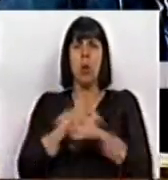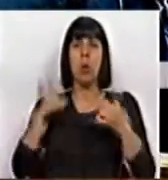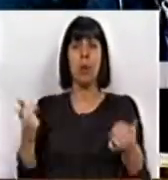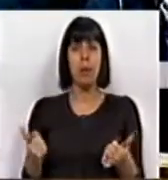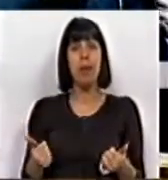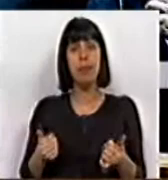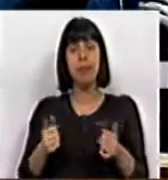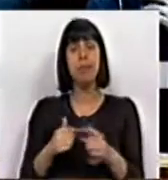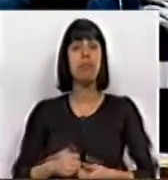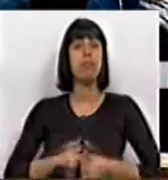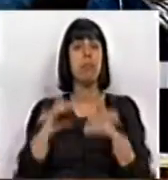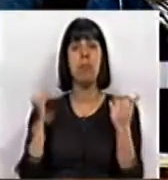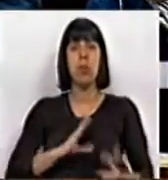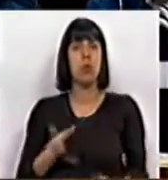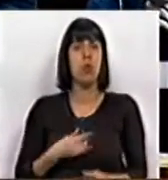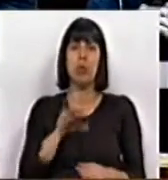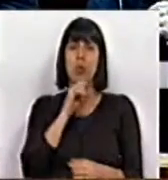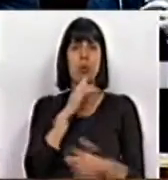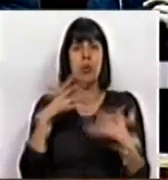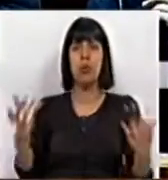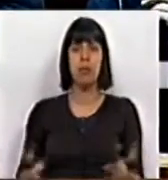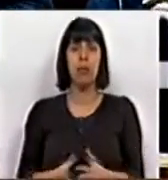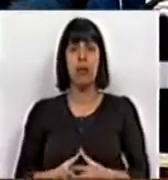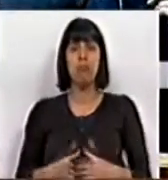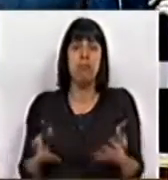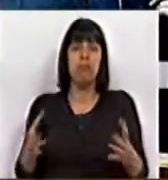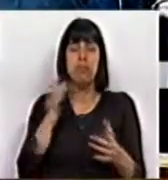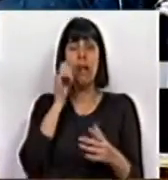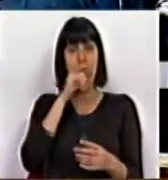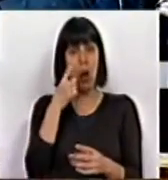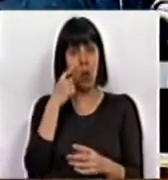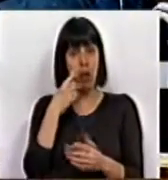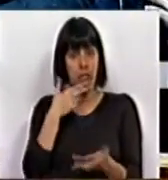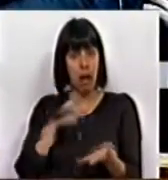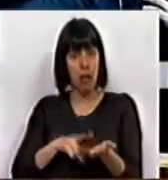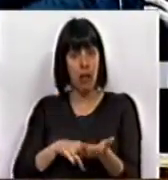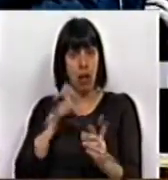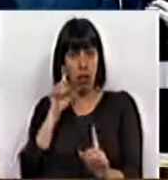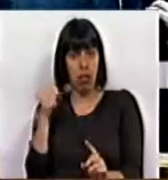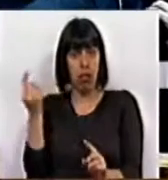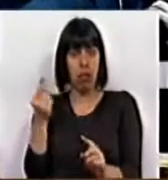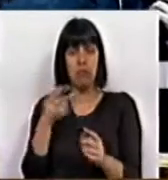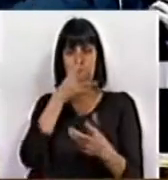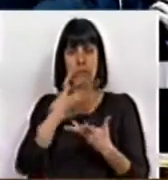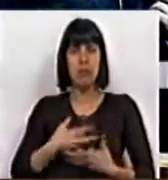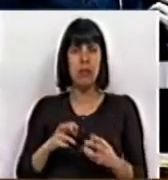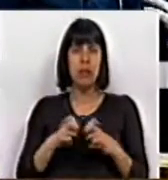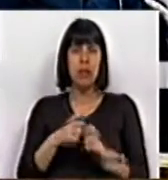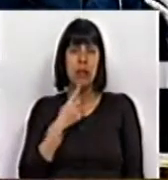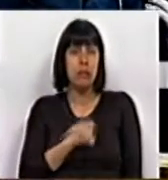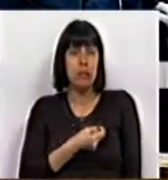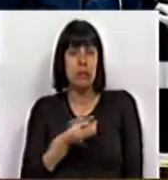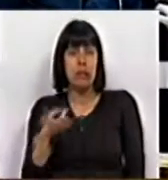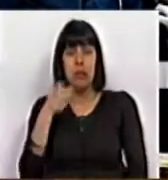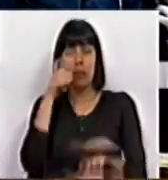e no melhor dos mundos possíveis. Ora, quem conhece a realidade, os dramas de milhões de